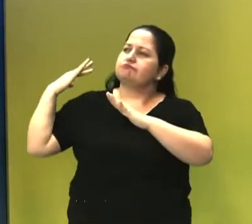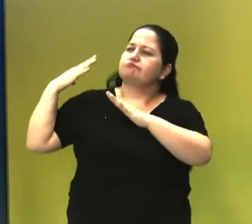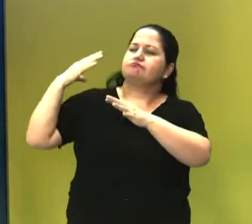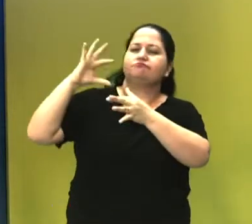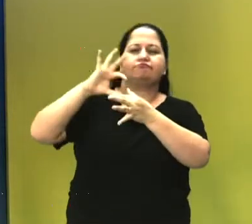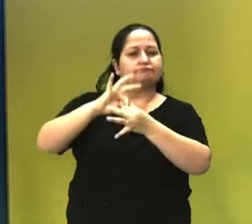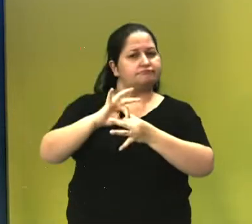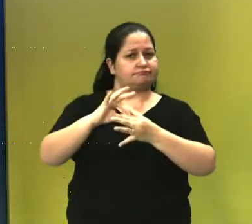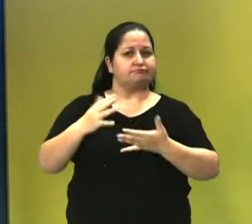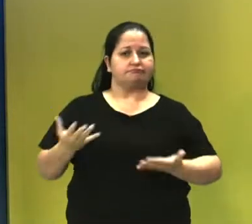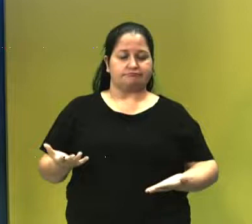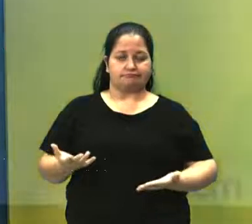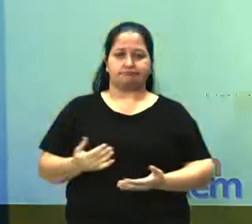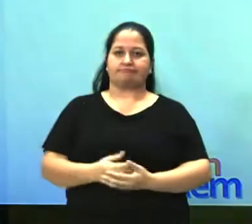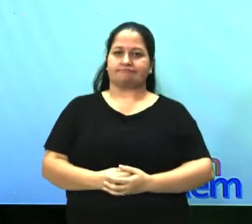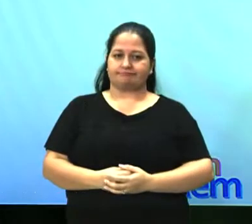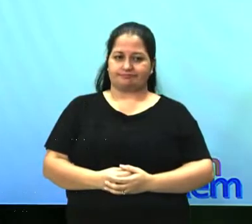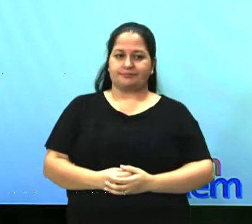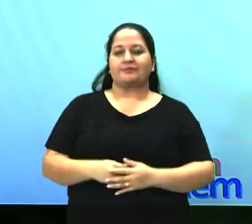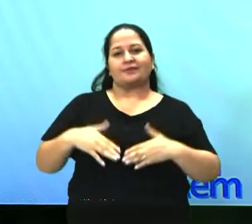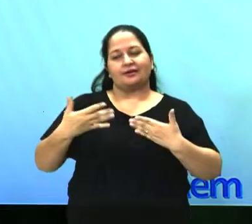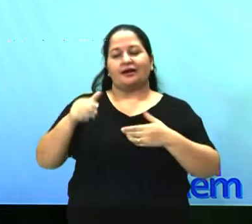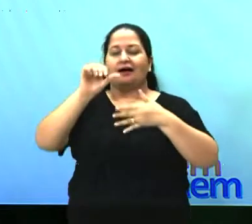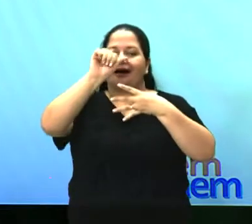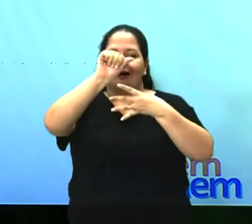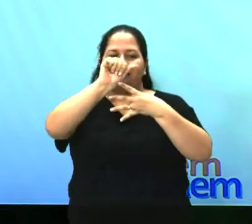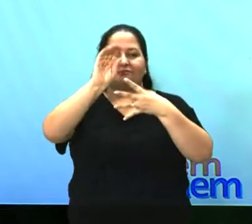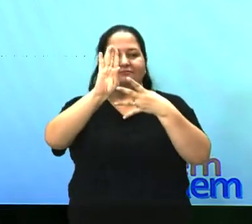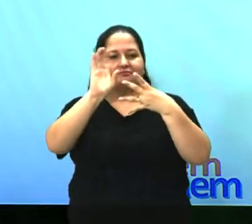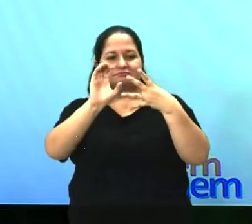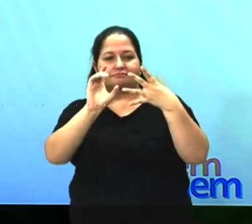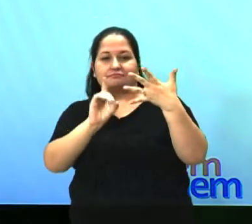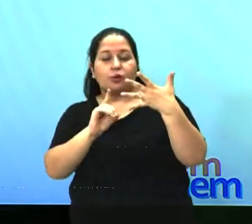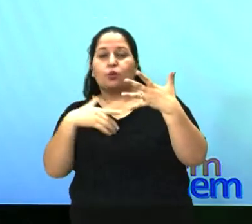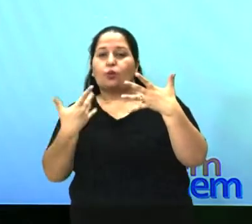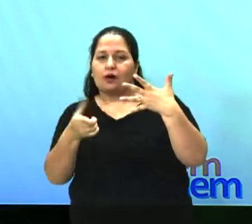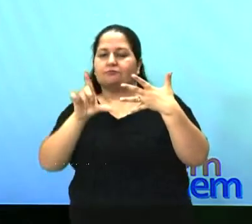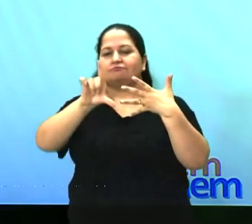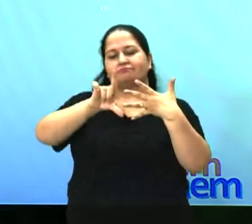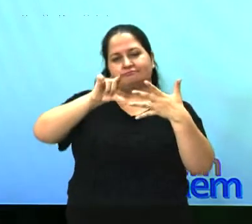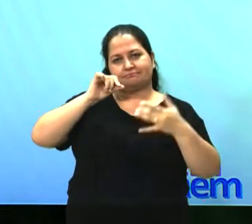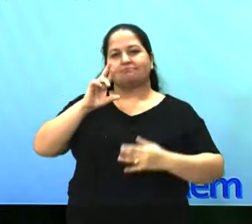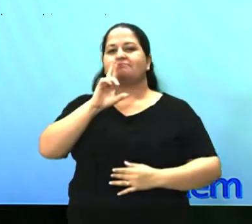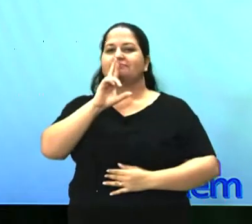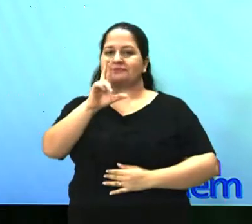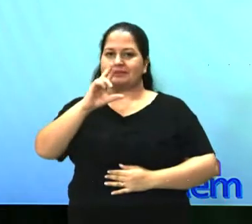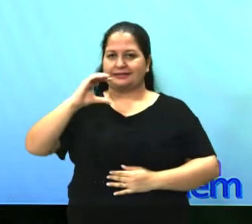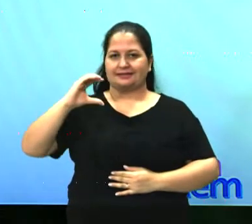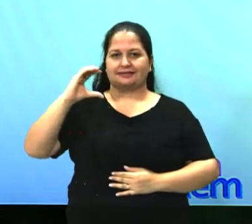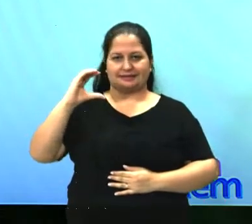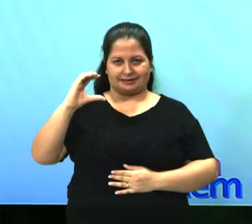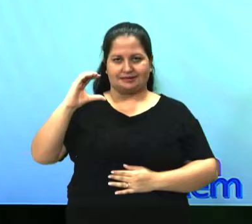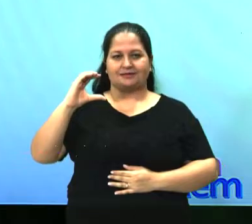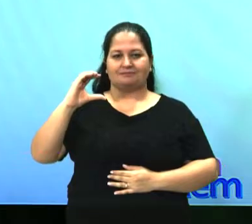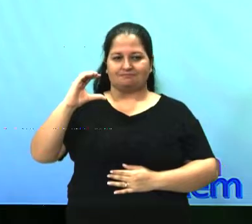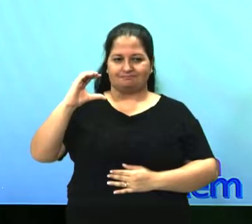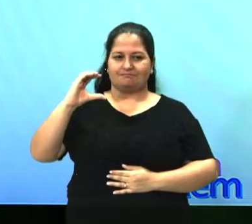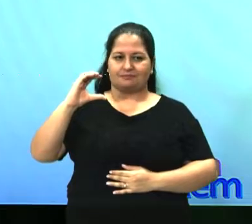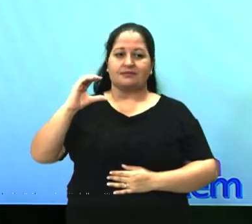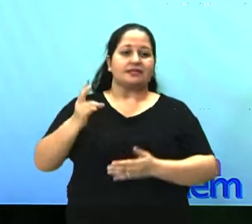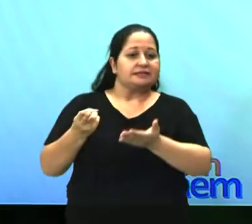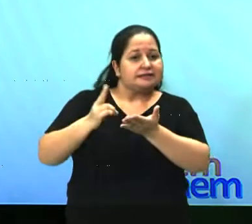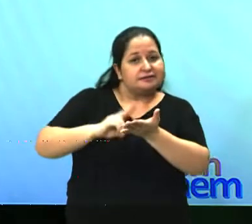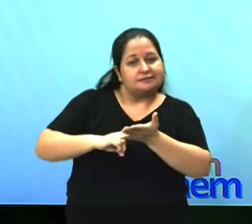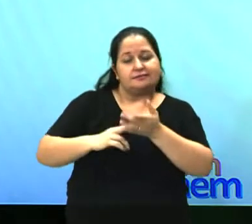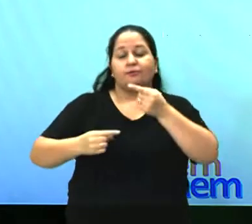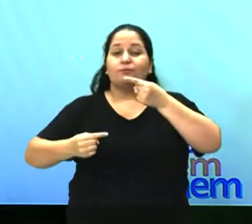E, nesse sentido, a letra C responde bem ao que então trouxe para nós esse comando. Trata